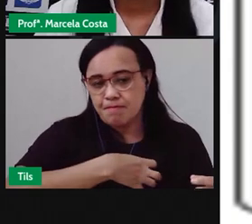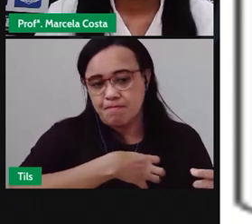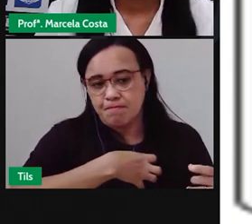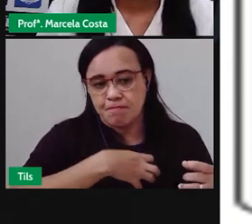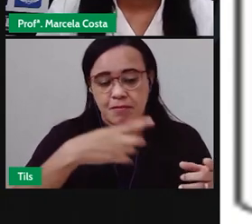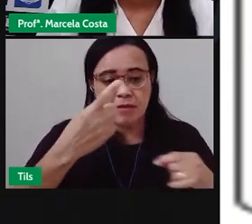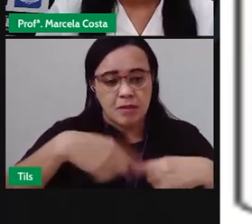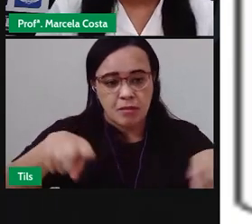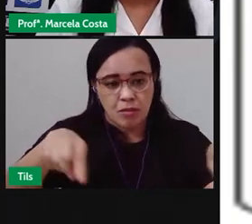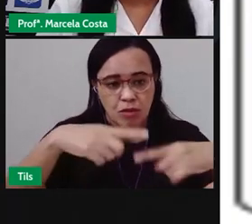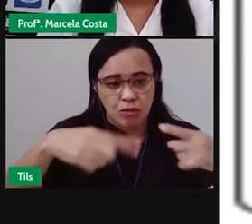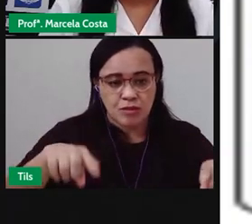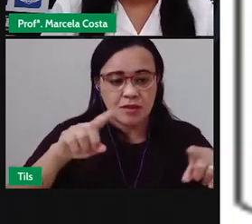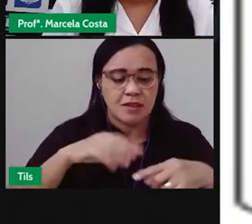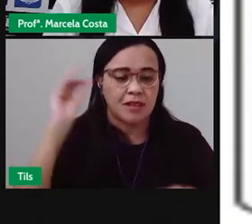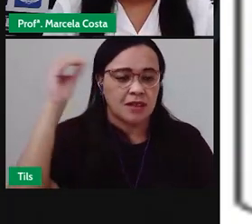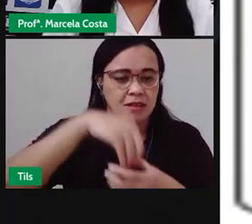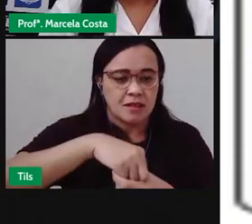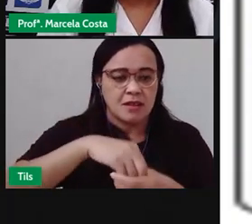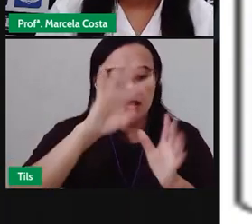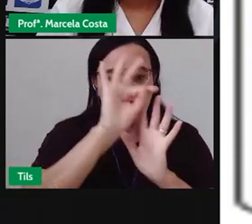ABC do sertão.